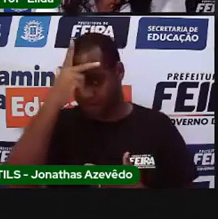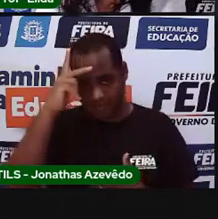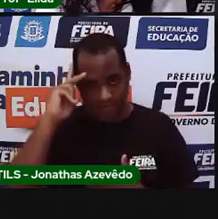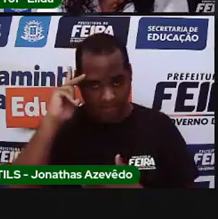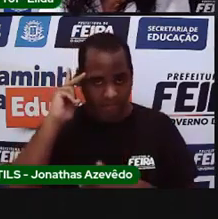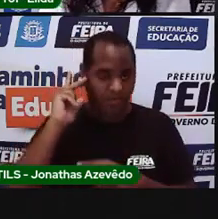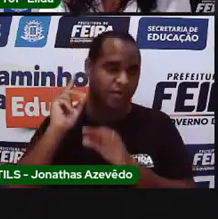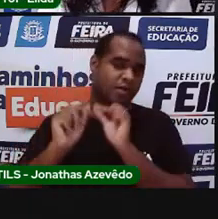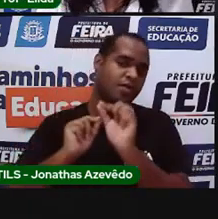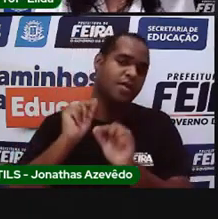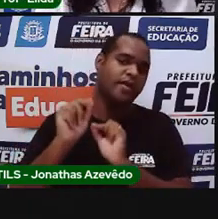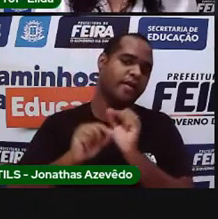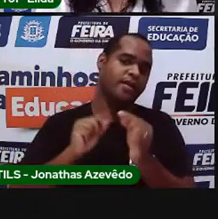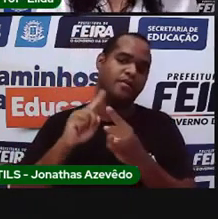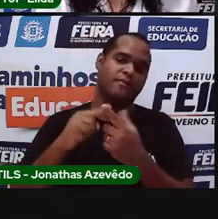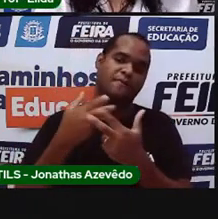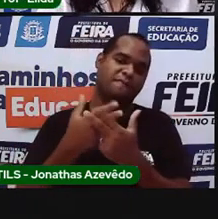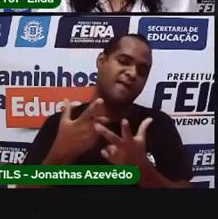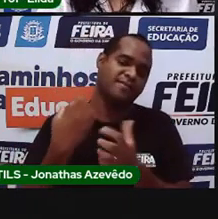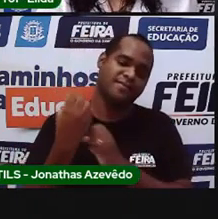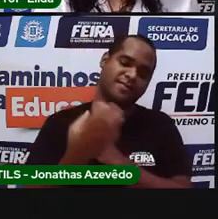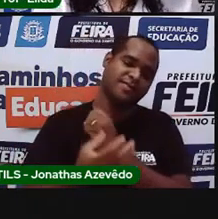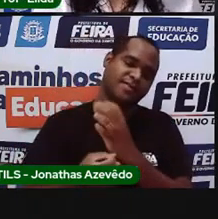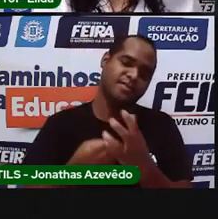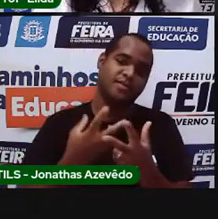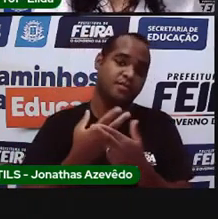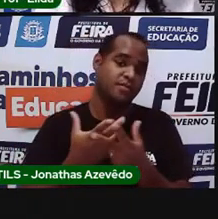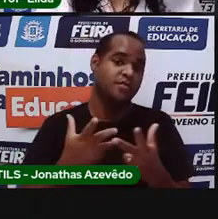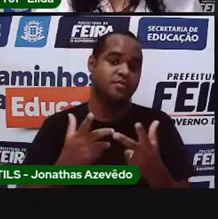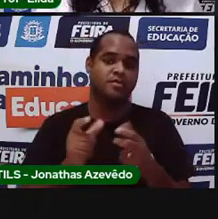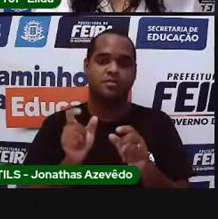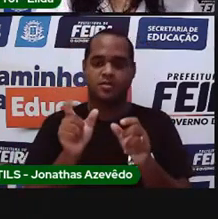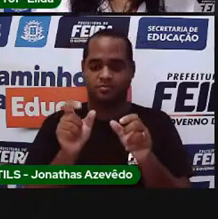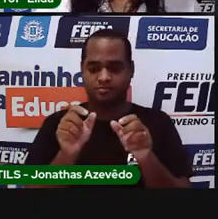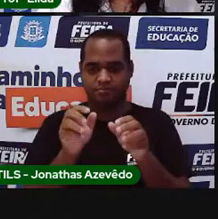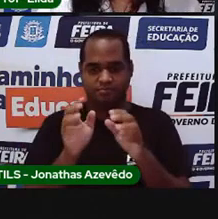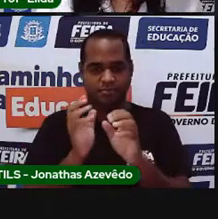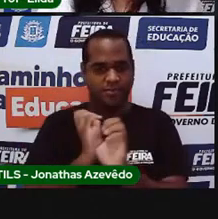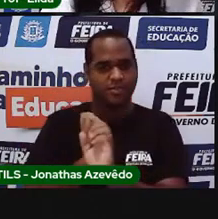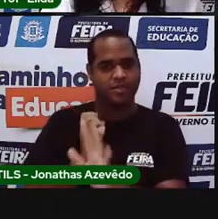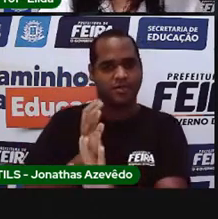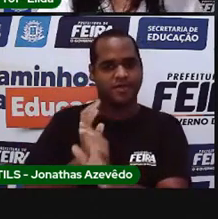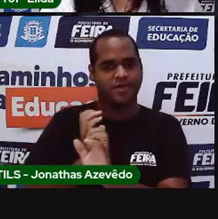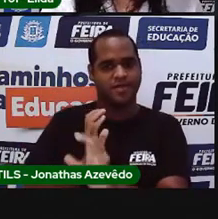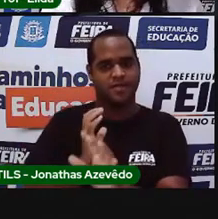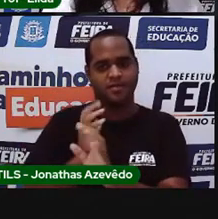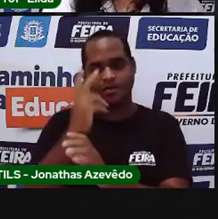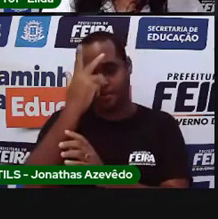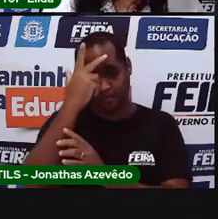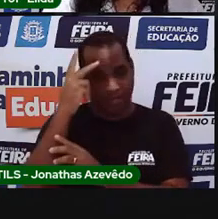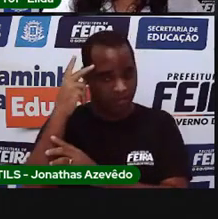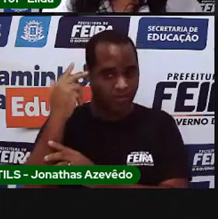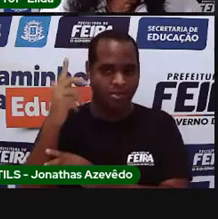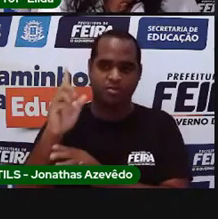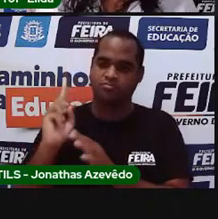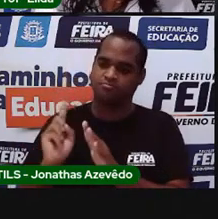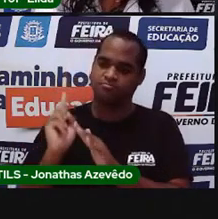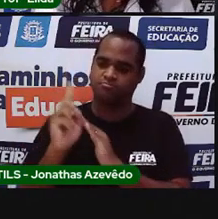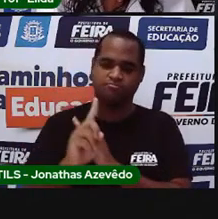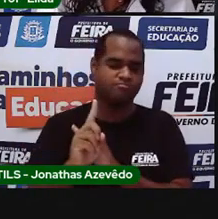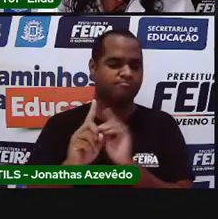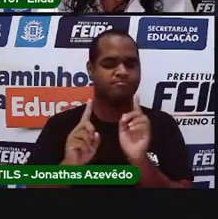cada objeto, quando eles estão posicionados em fila, para nenhum passar à frente do outro.